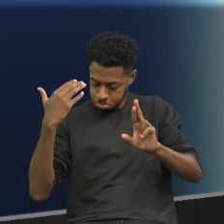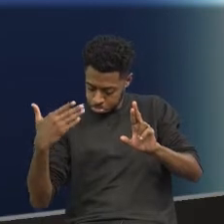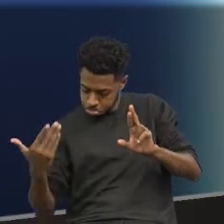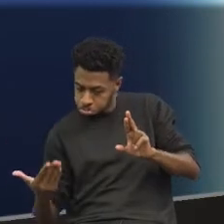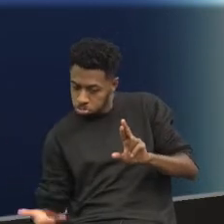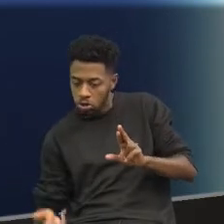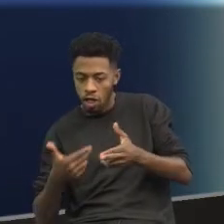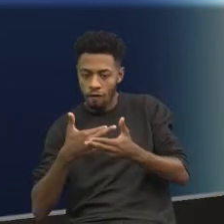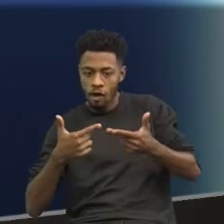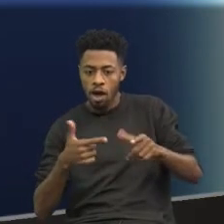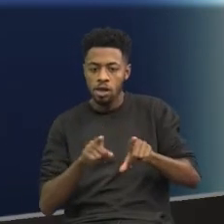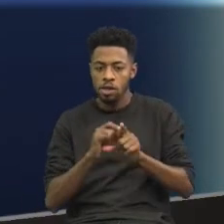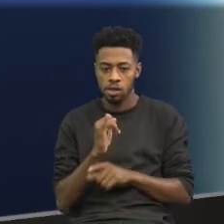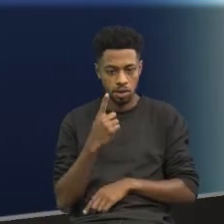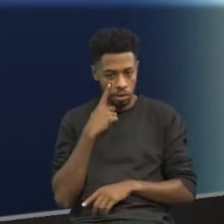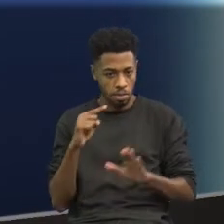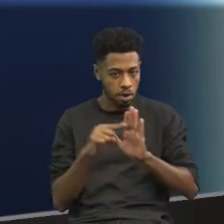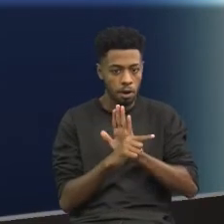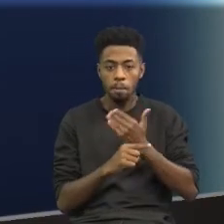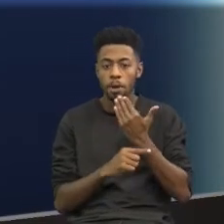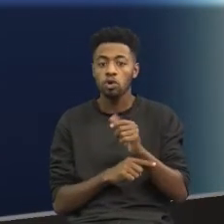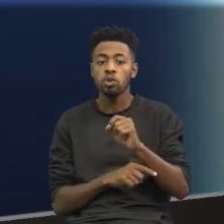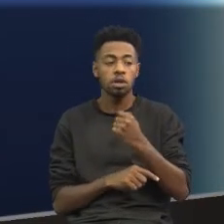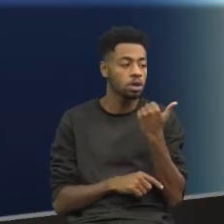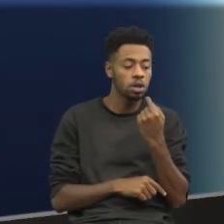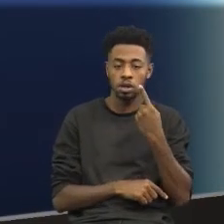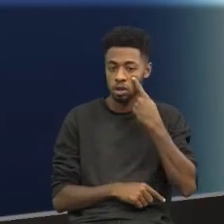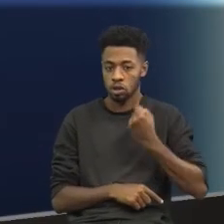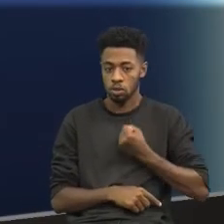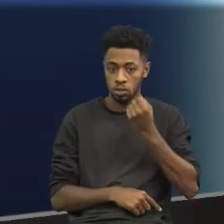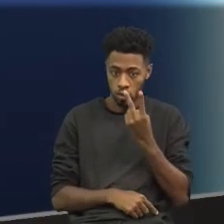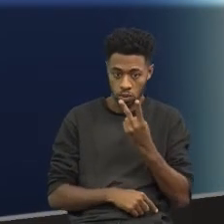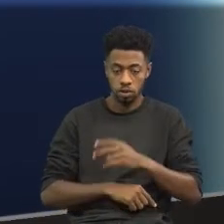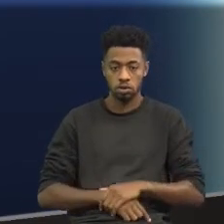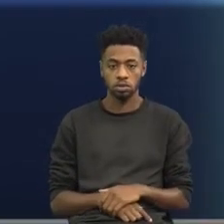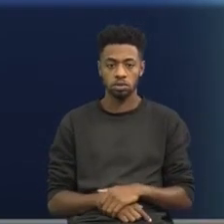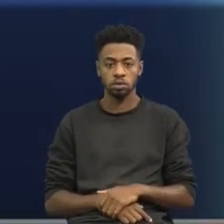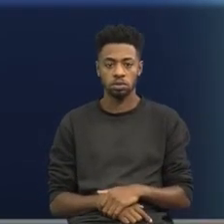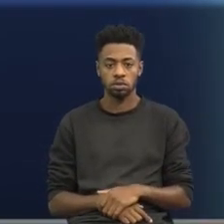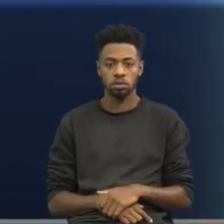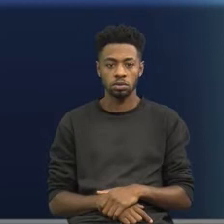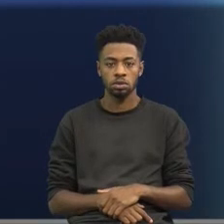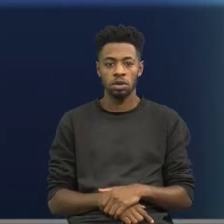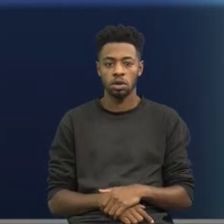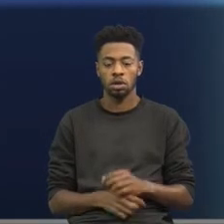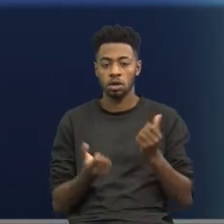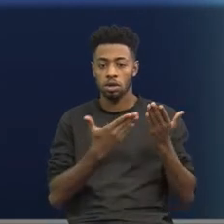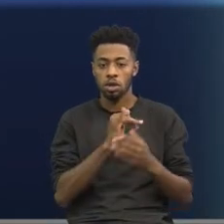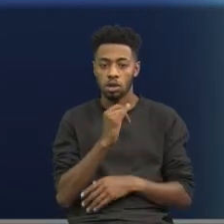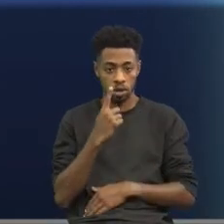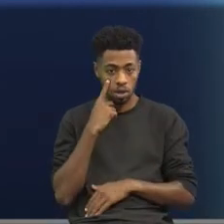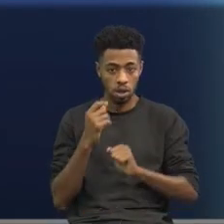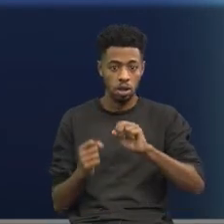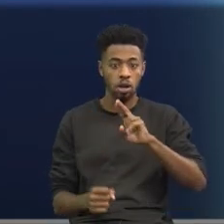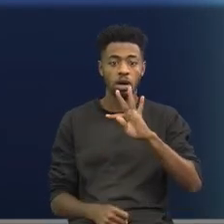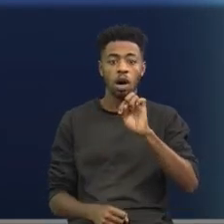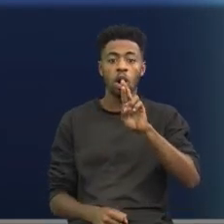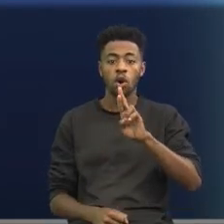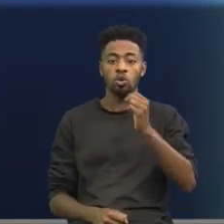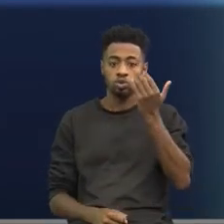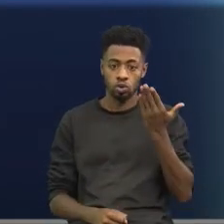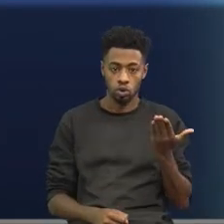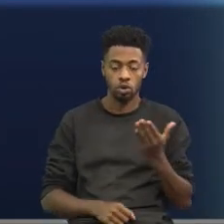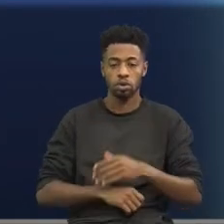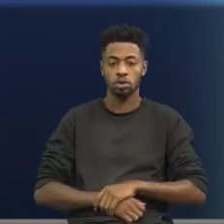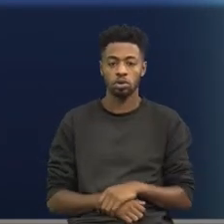A questão pede o seguinte para a gente, a questão número dois. Ela diz o seguinte, de acordo com o autor, de